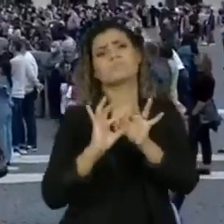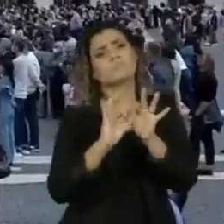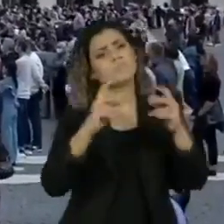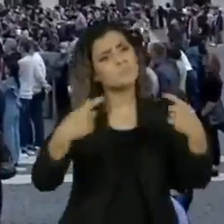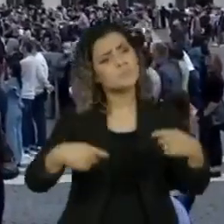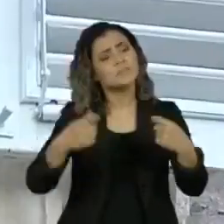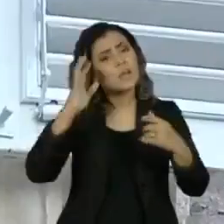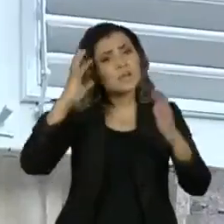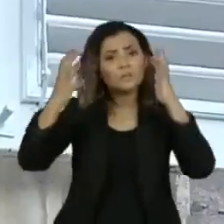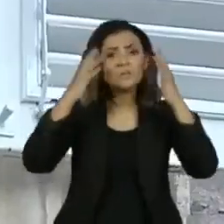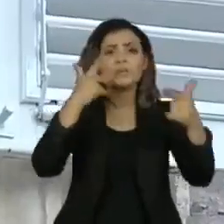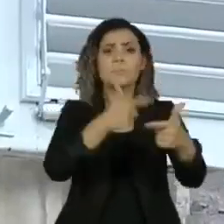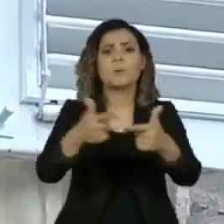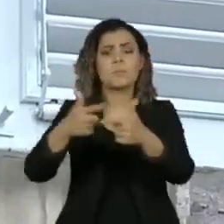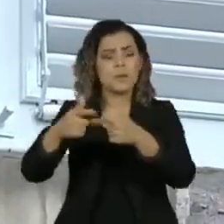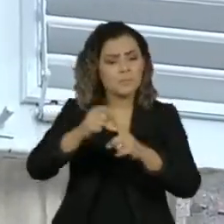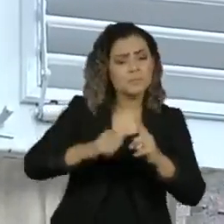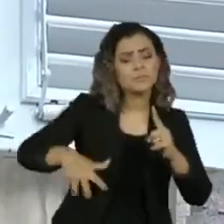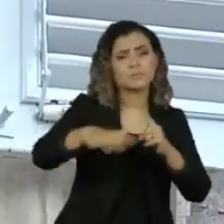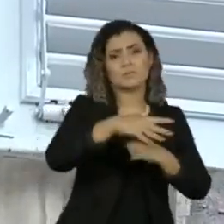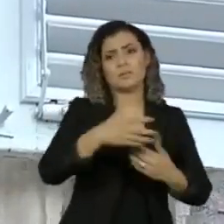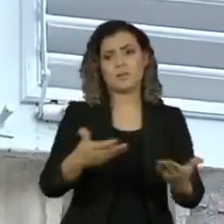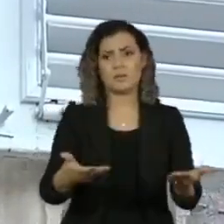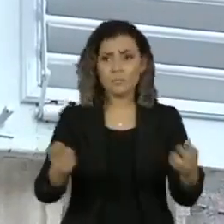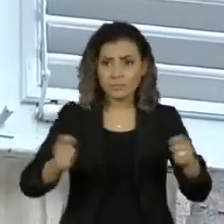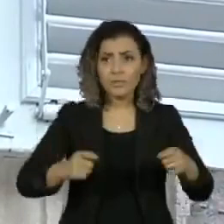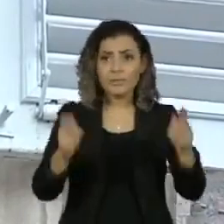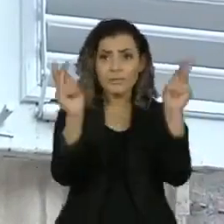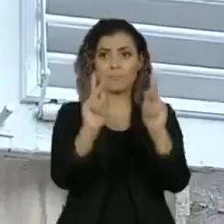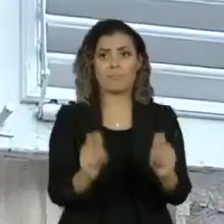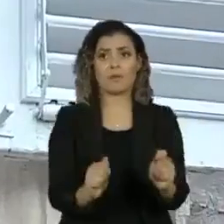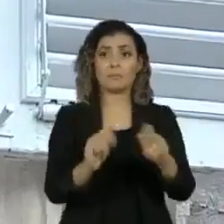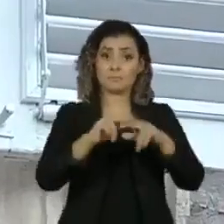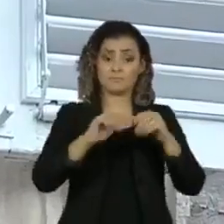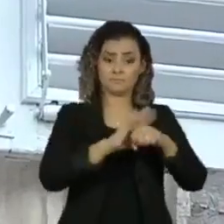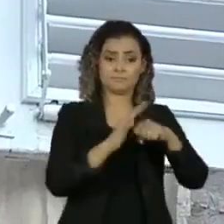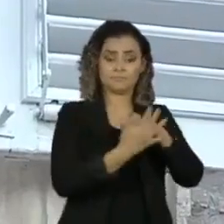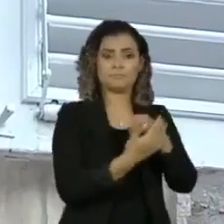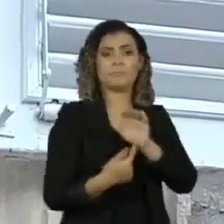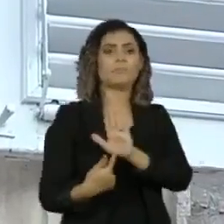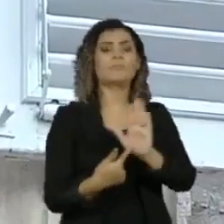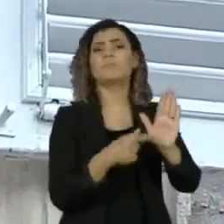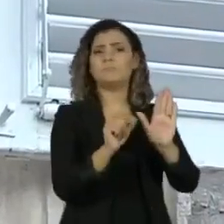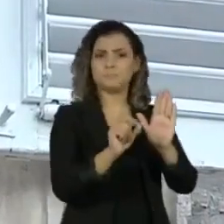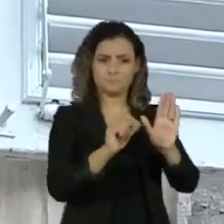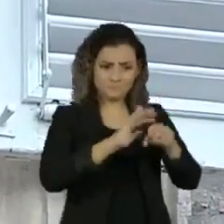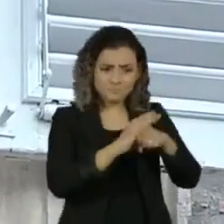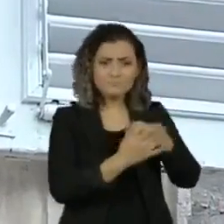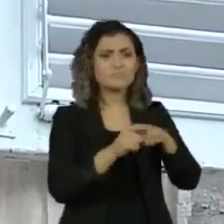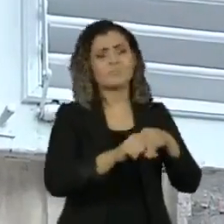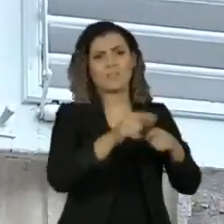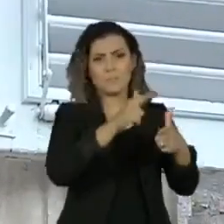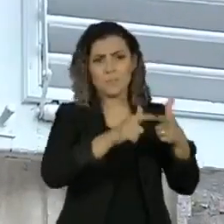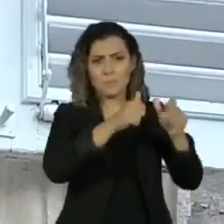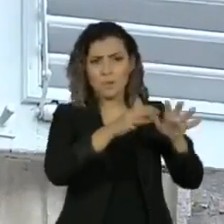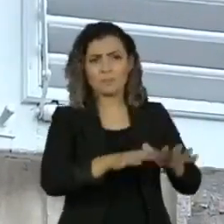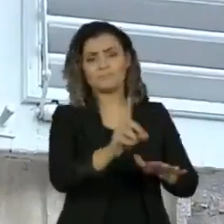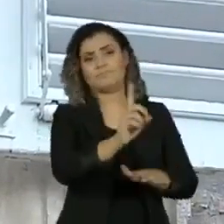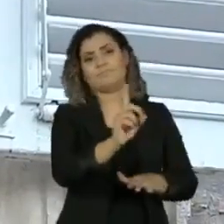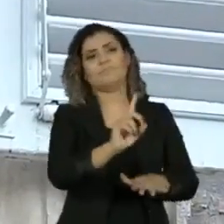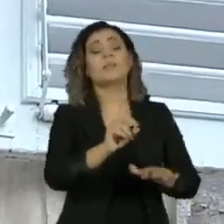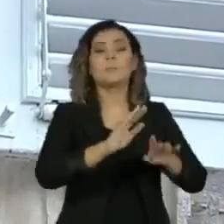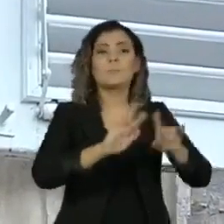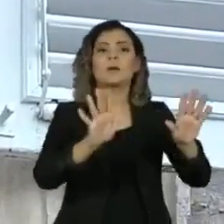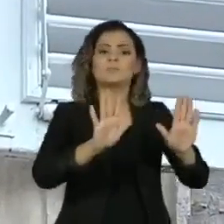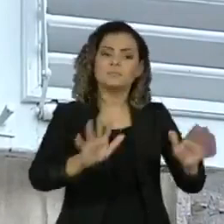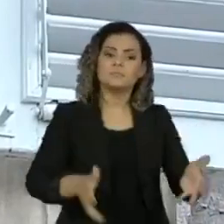podem resolver conflitos sociais e globais. Citando a Covid-19, o Papa diz que ela não provocou novas crises, mas tornou